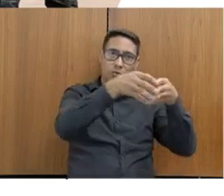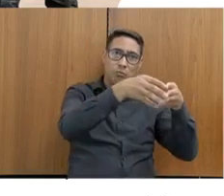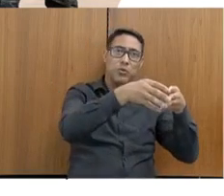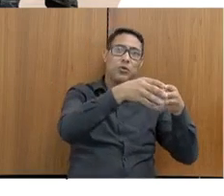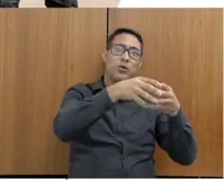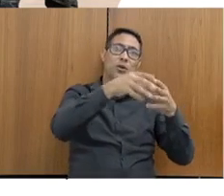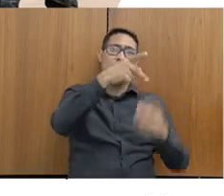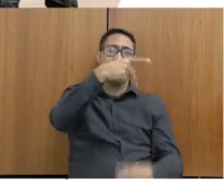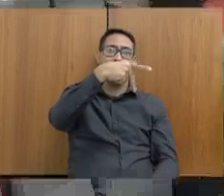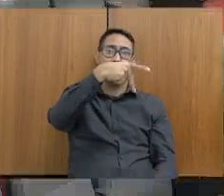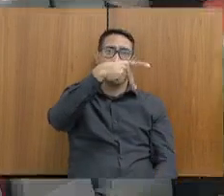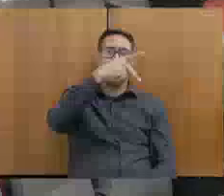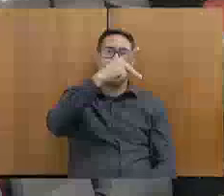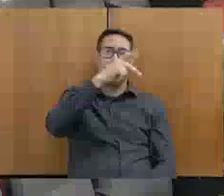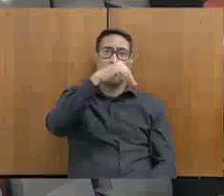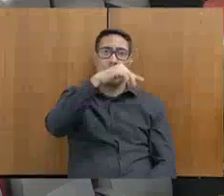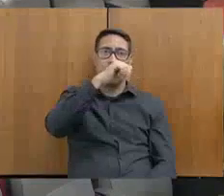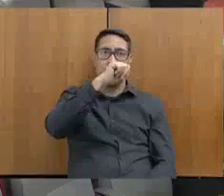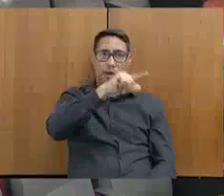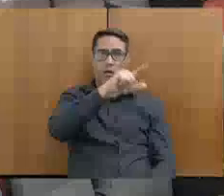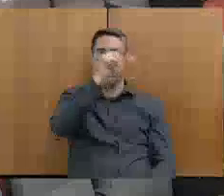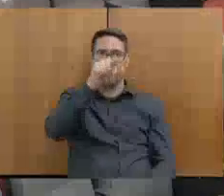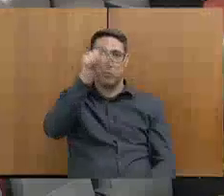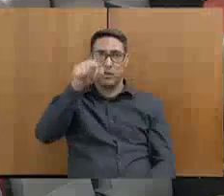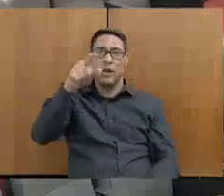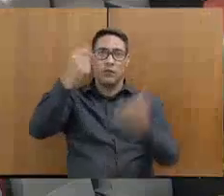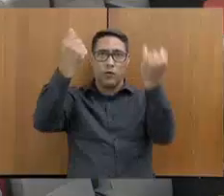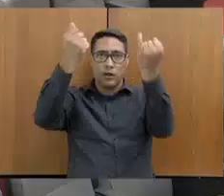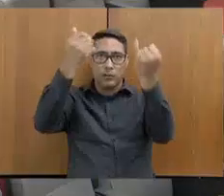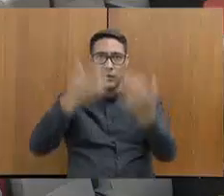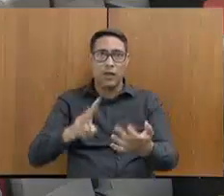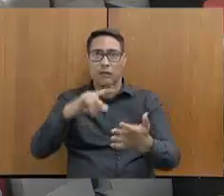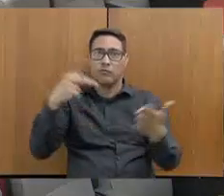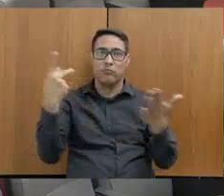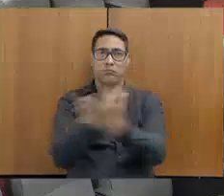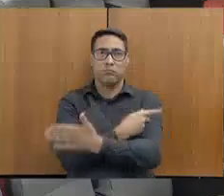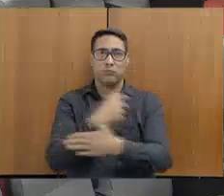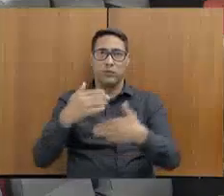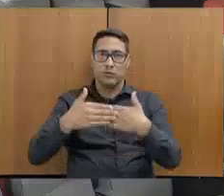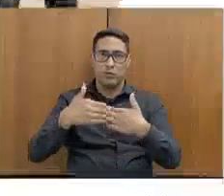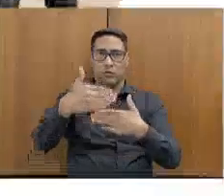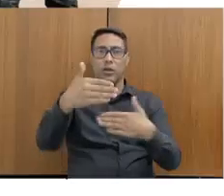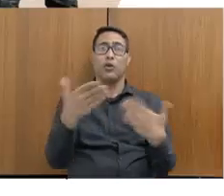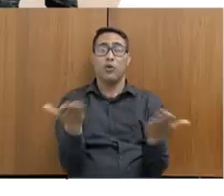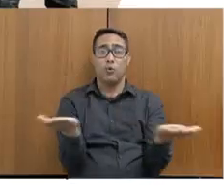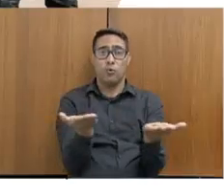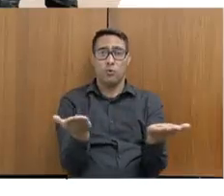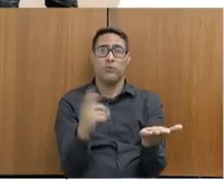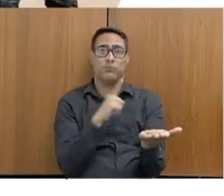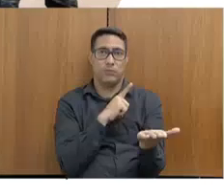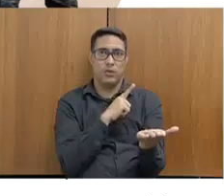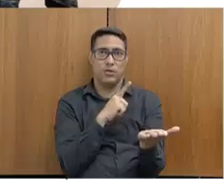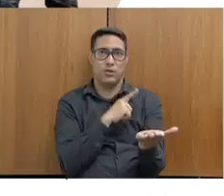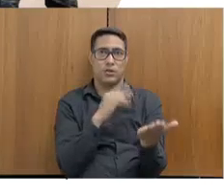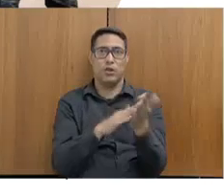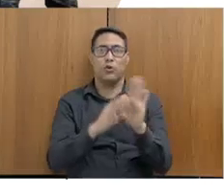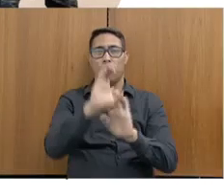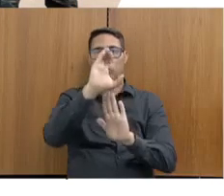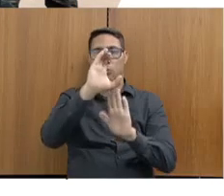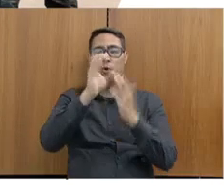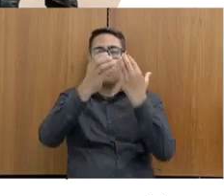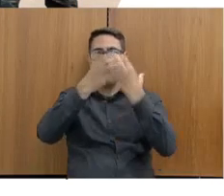já já vou explicar para vocês o vai acontecer, podem ficar tranquilos. Hoje nós temos um concurso aberto para 2